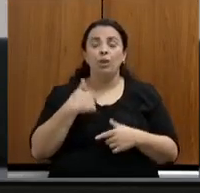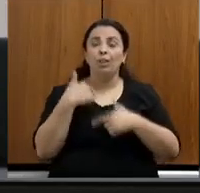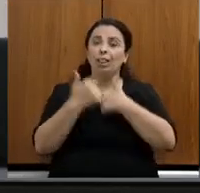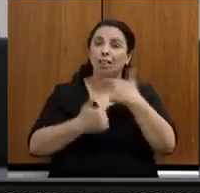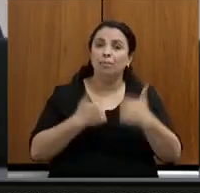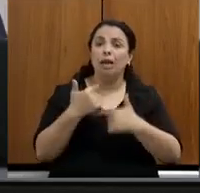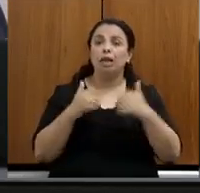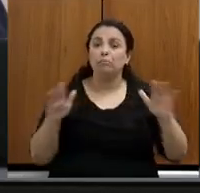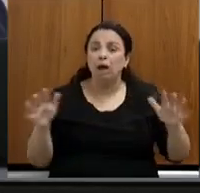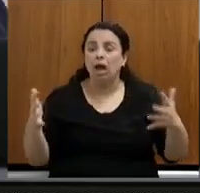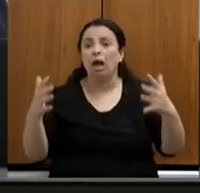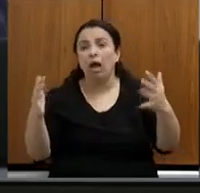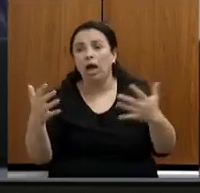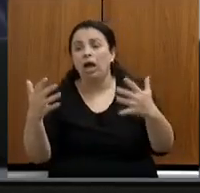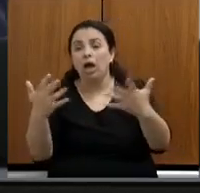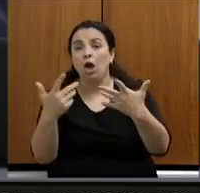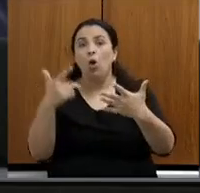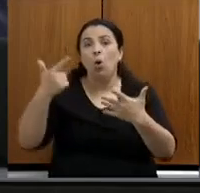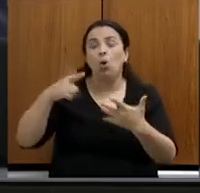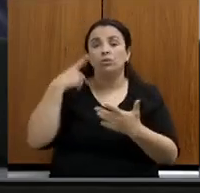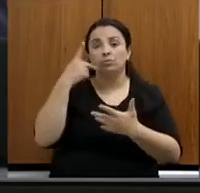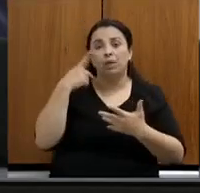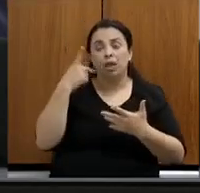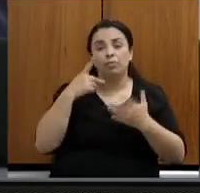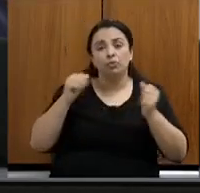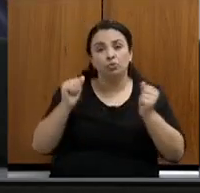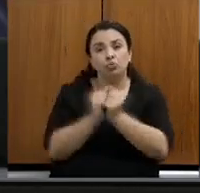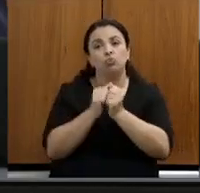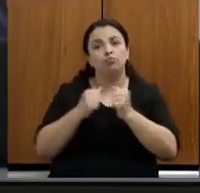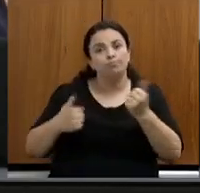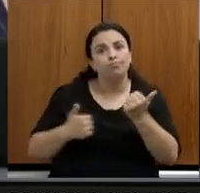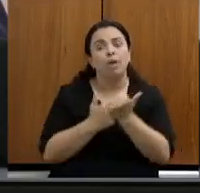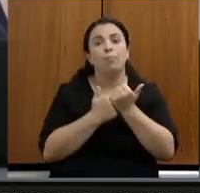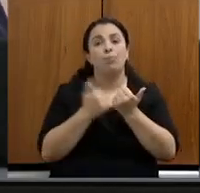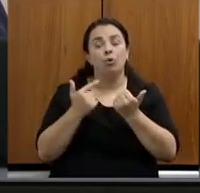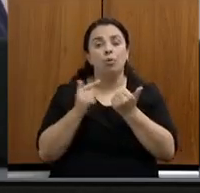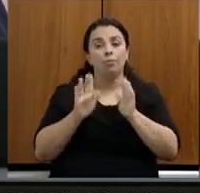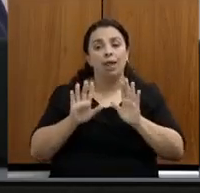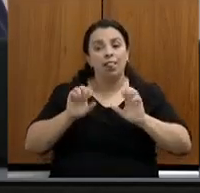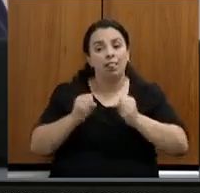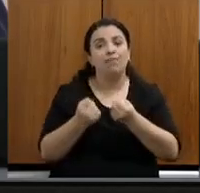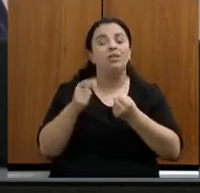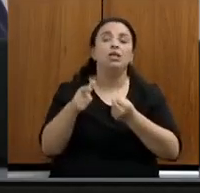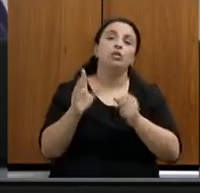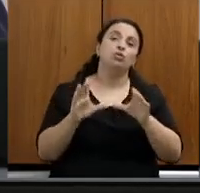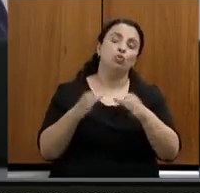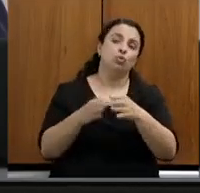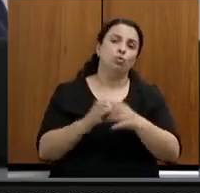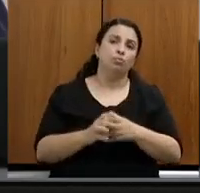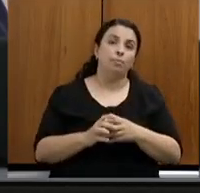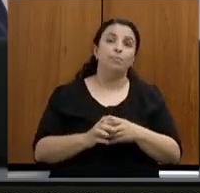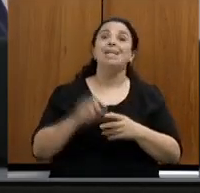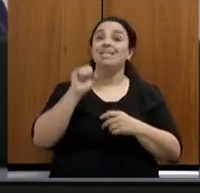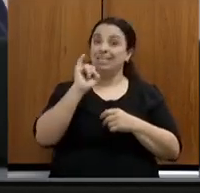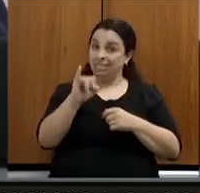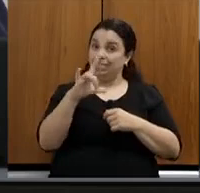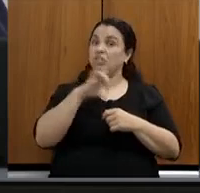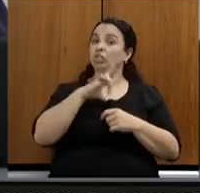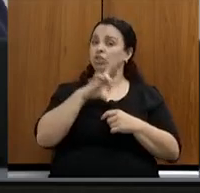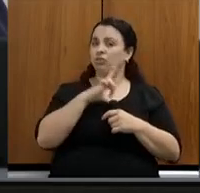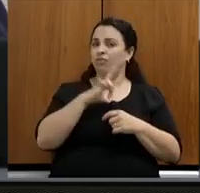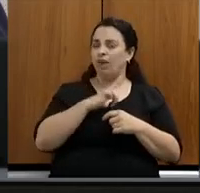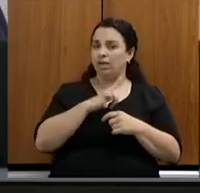de outros parlamentares em prol dessa categoria, porque eu tenho certeza que se houvesse o empenho